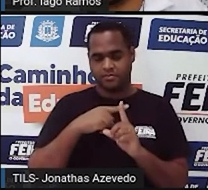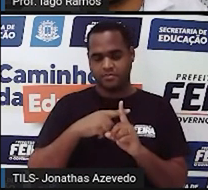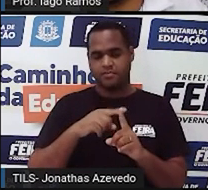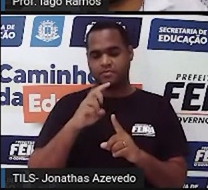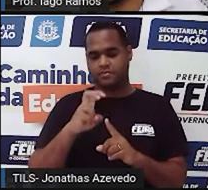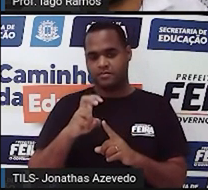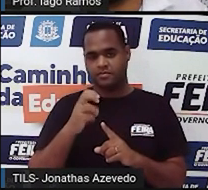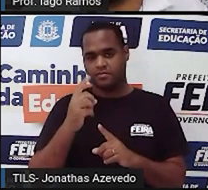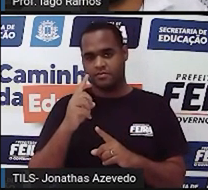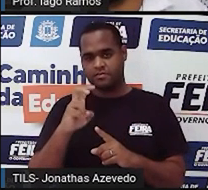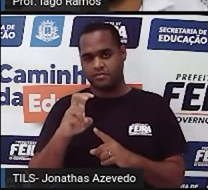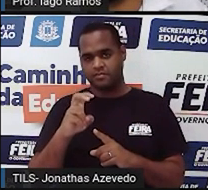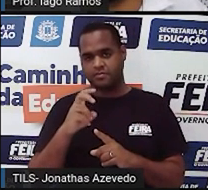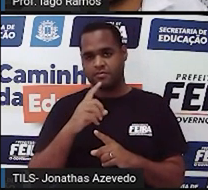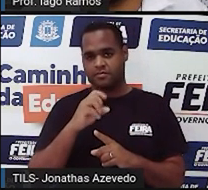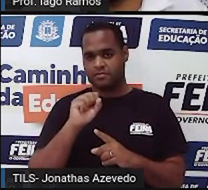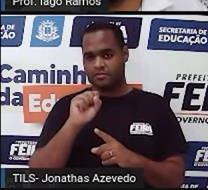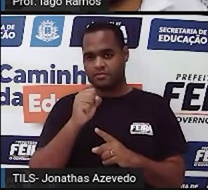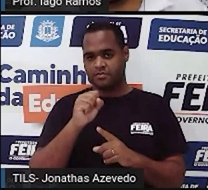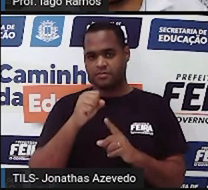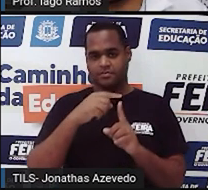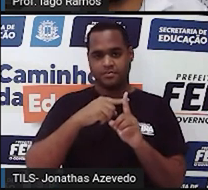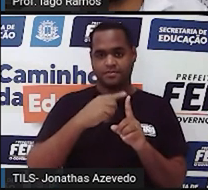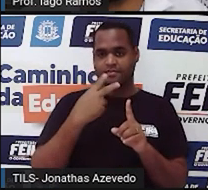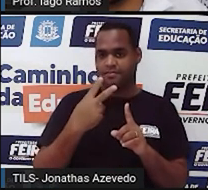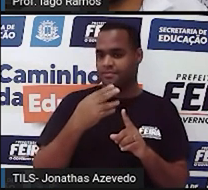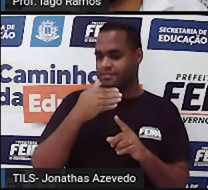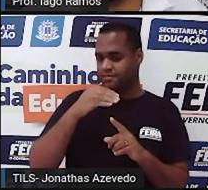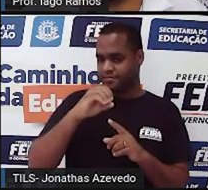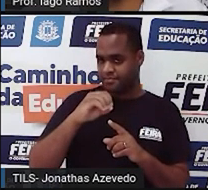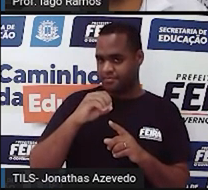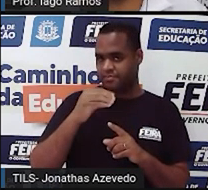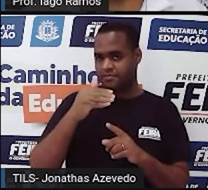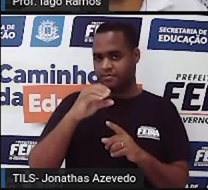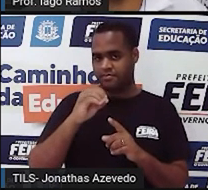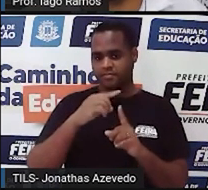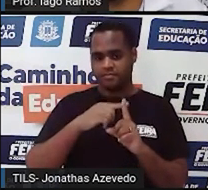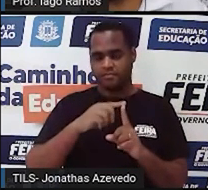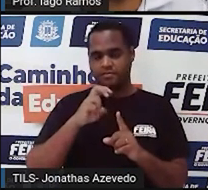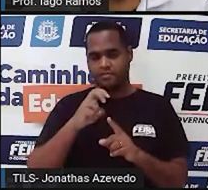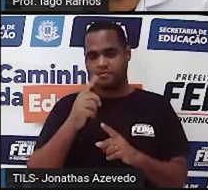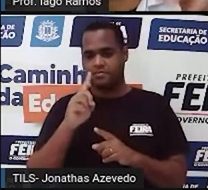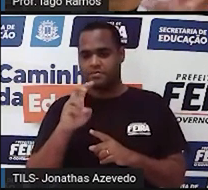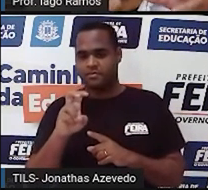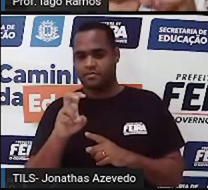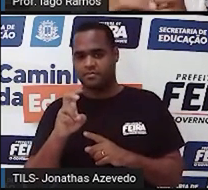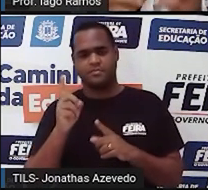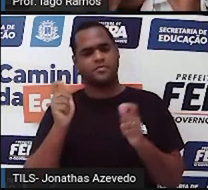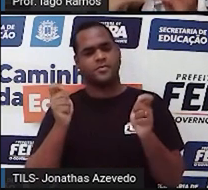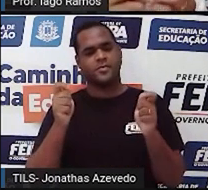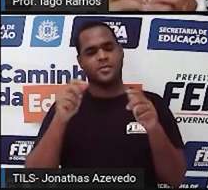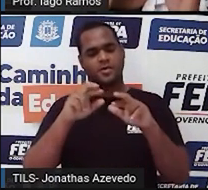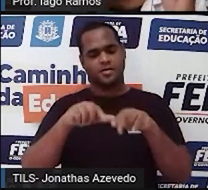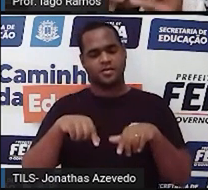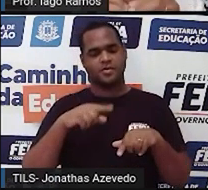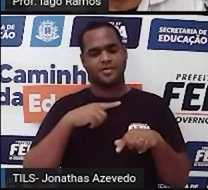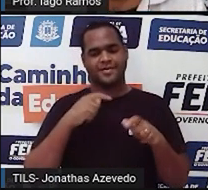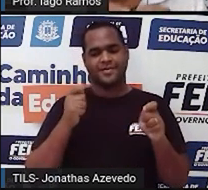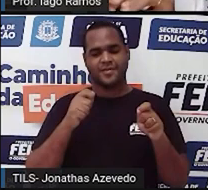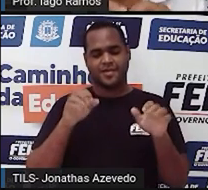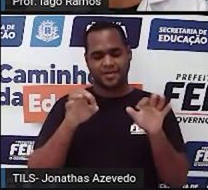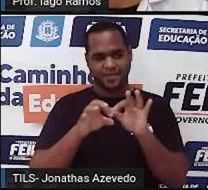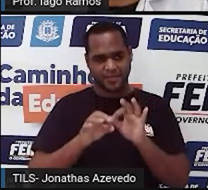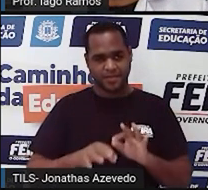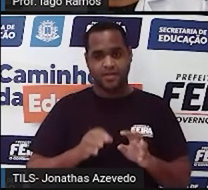associativa 8 mais 2 10 10 mais 5 15 tudo preenchido fazendo aí a